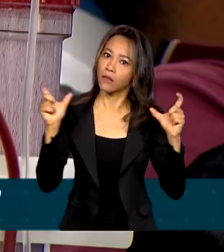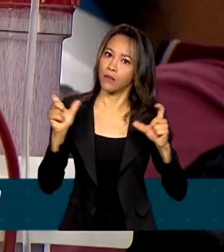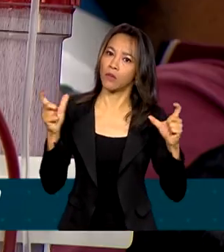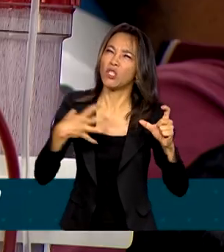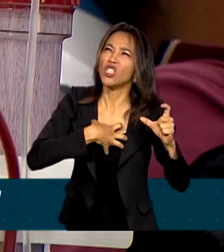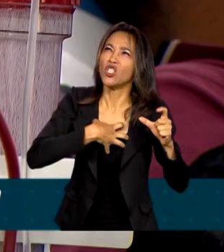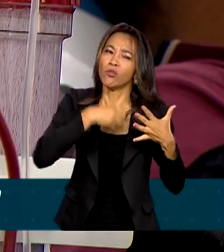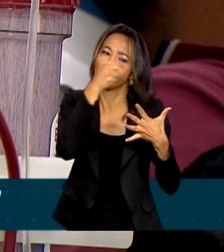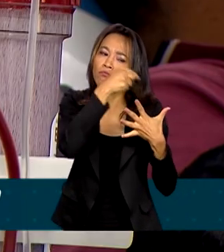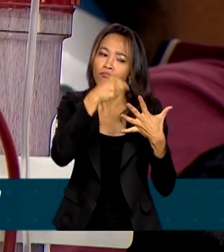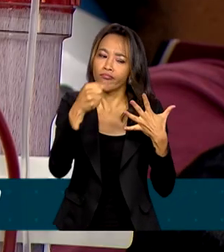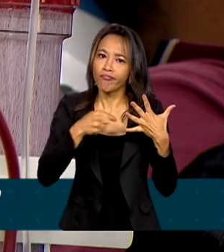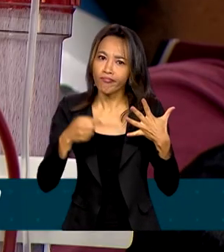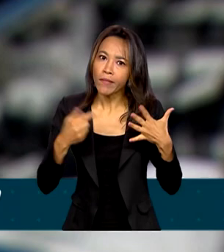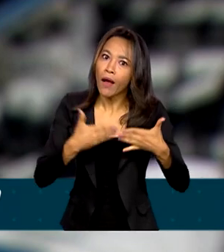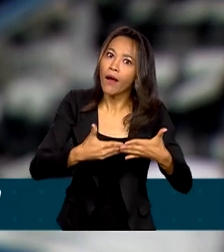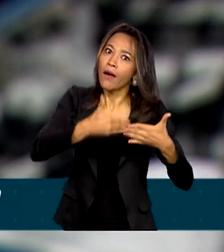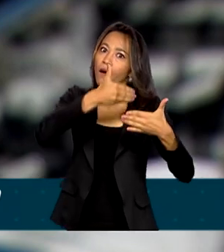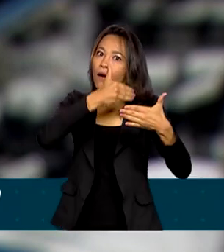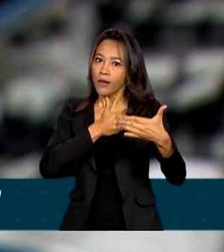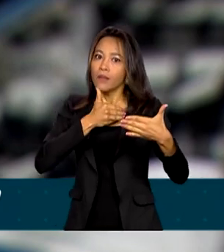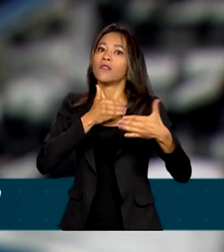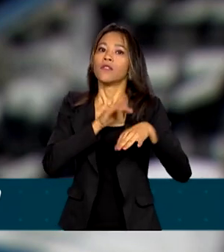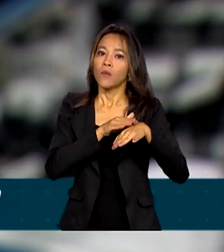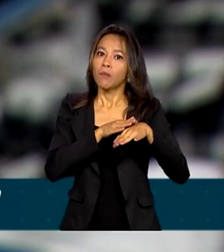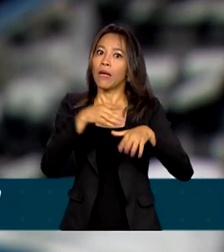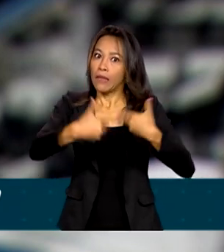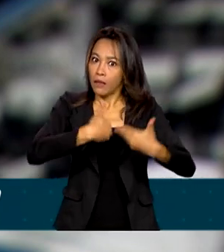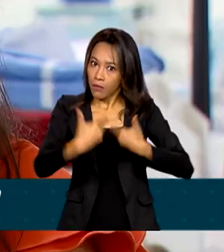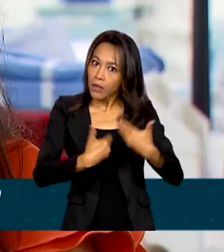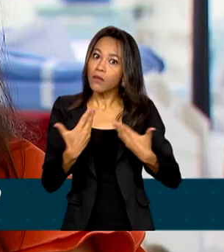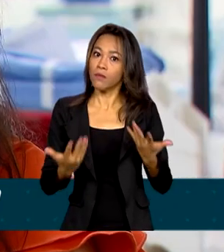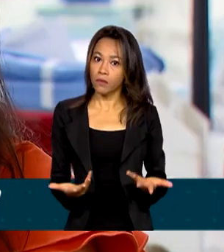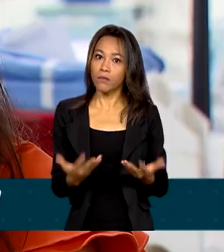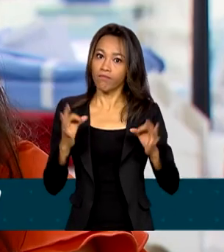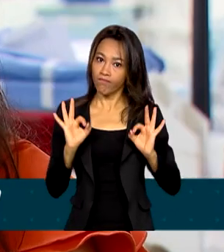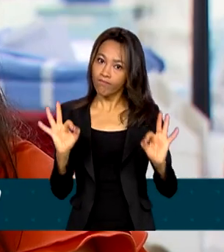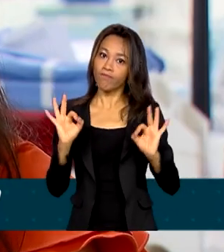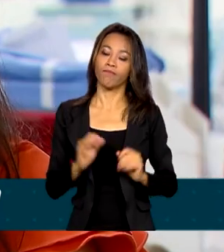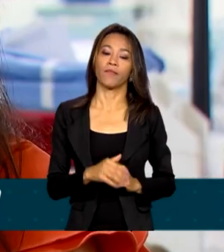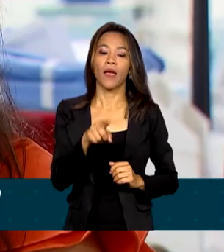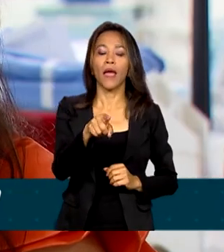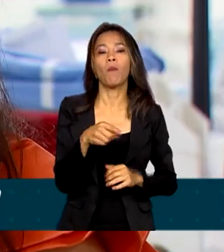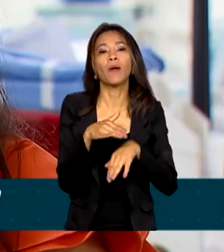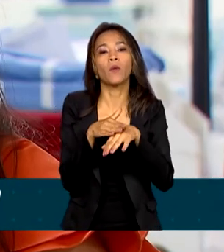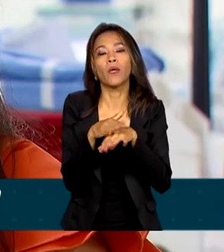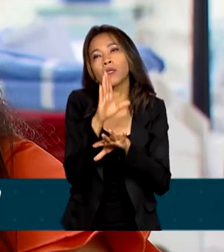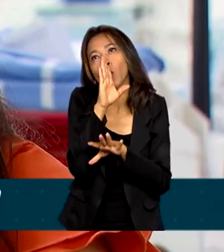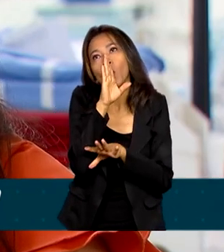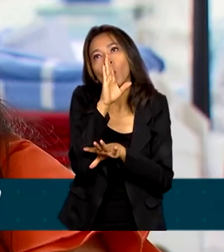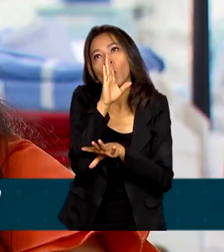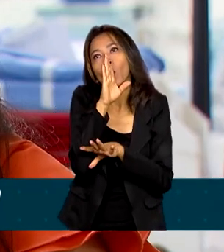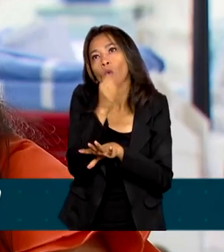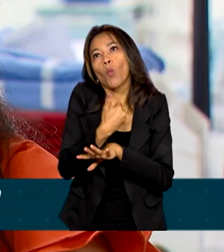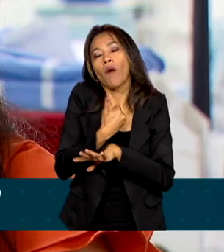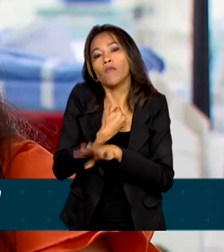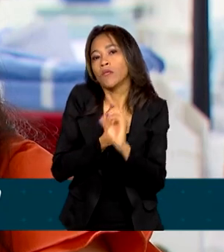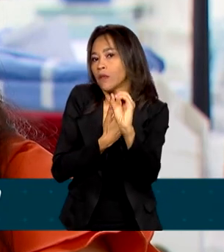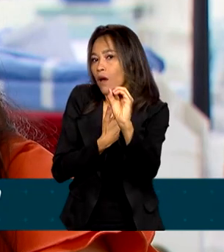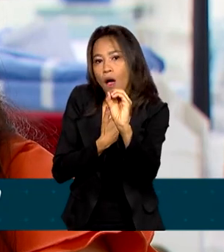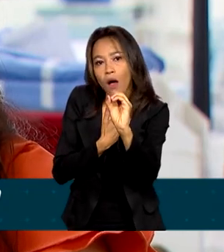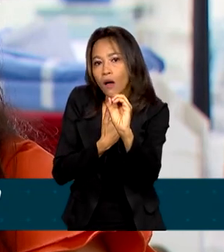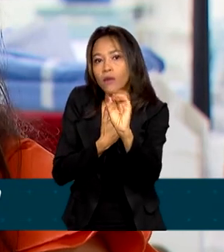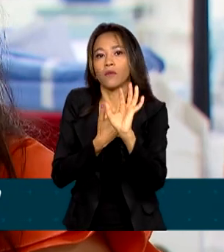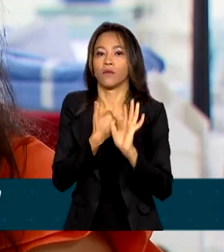para um diagnóstico precoce e tratamento adequado. Como é doença silenciosa, você pode estar fazendo esse